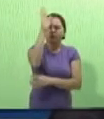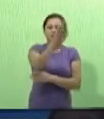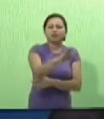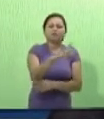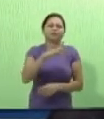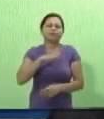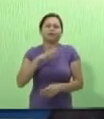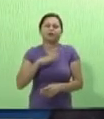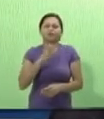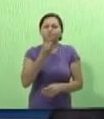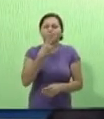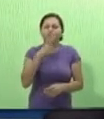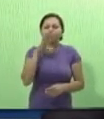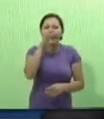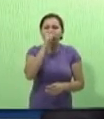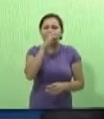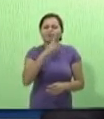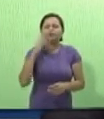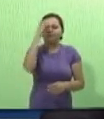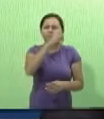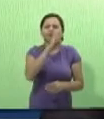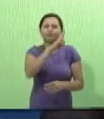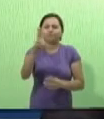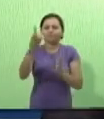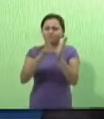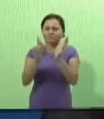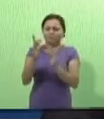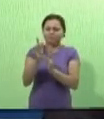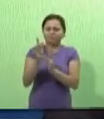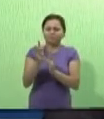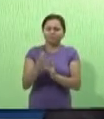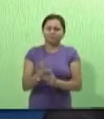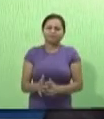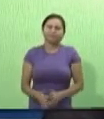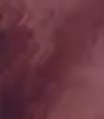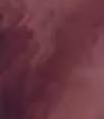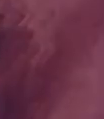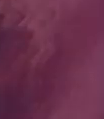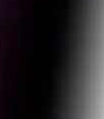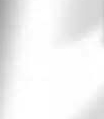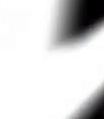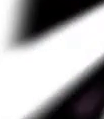Amém. Boa tarde, que você tenha um bom final de semana, no nome de Jesus.